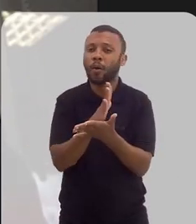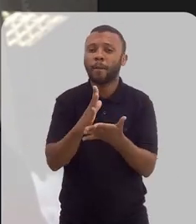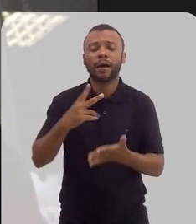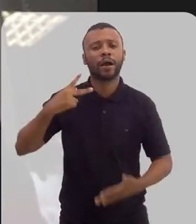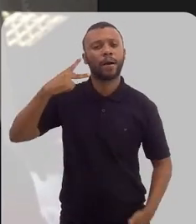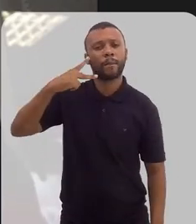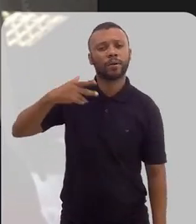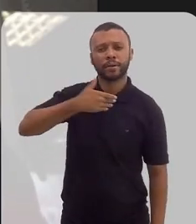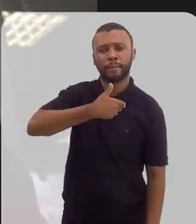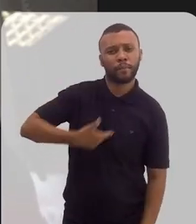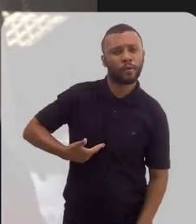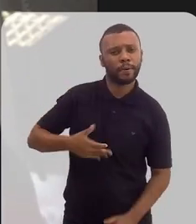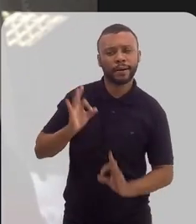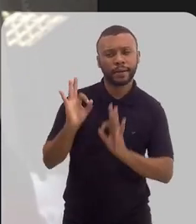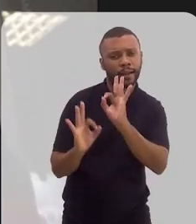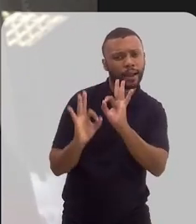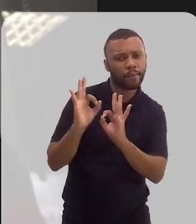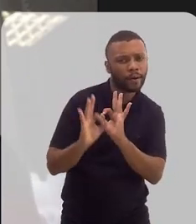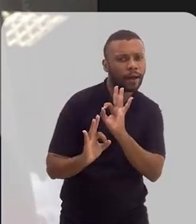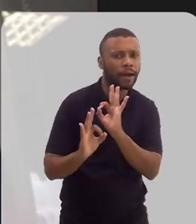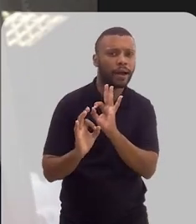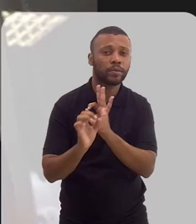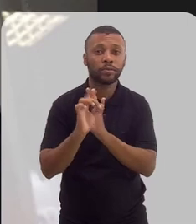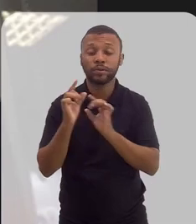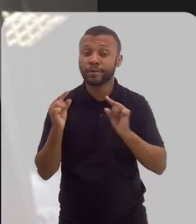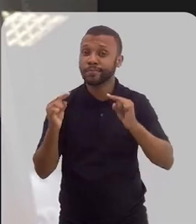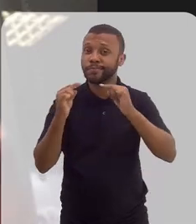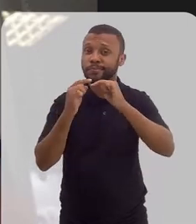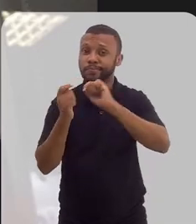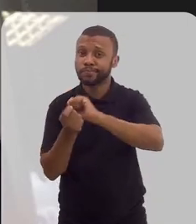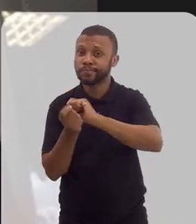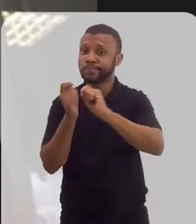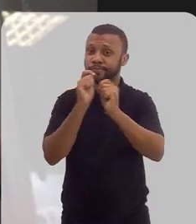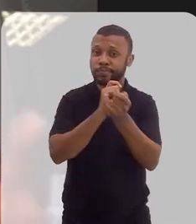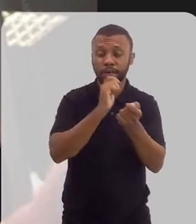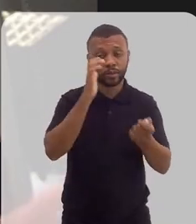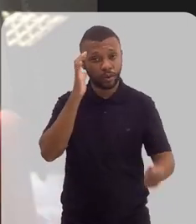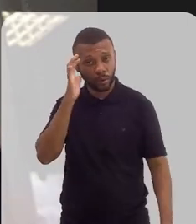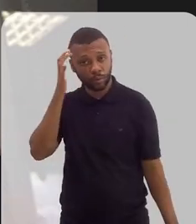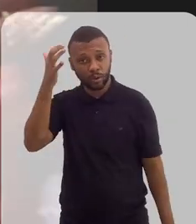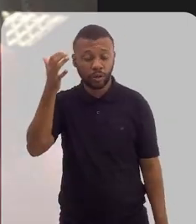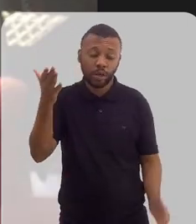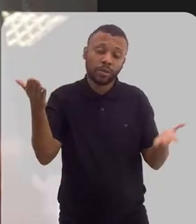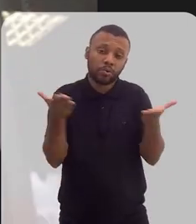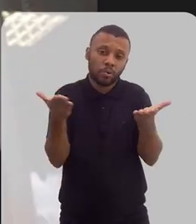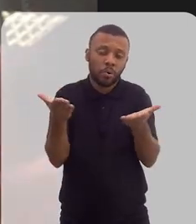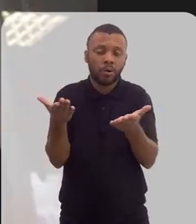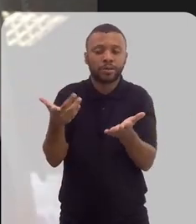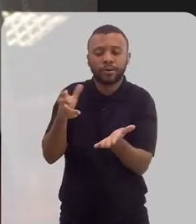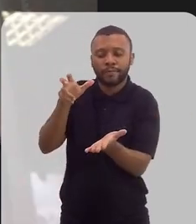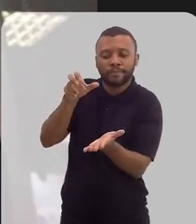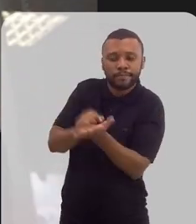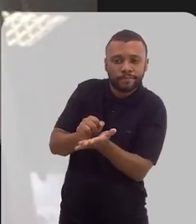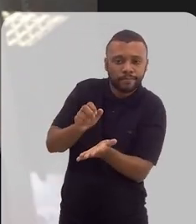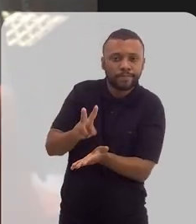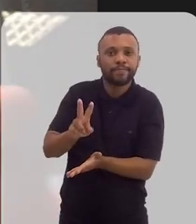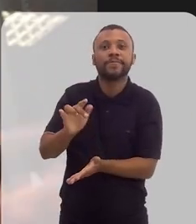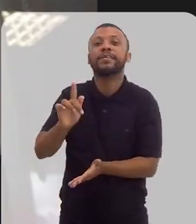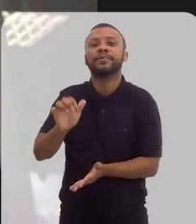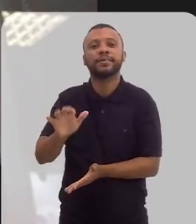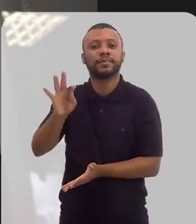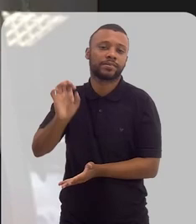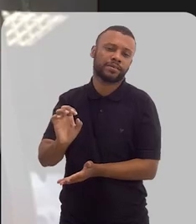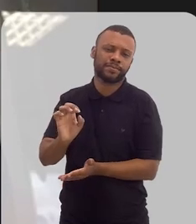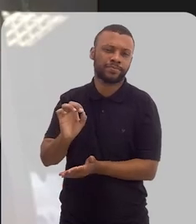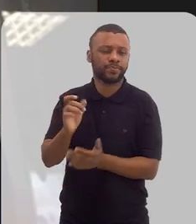políticas públicas colocadas ou se condições que hoje estão vigentes, e falo aqui de